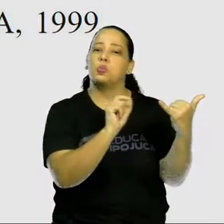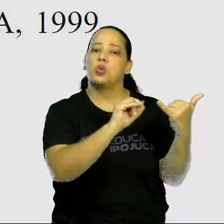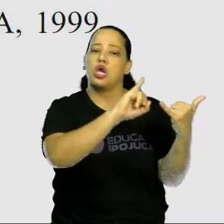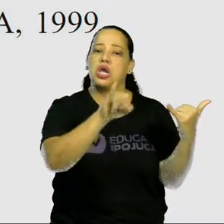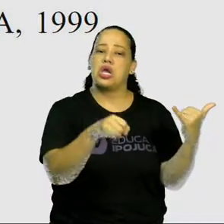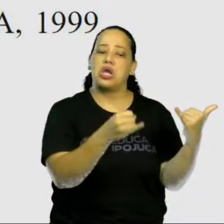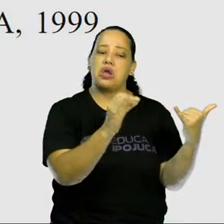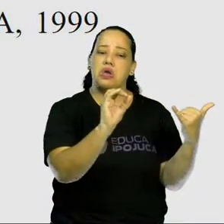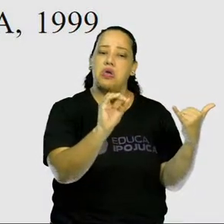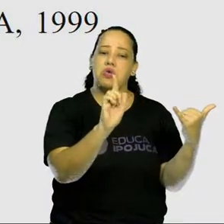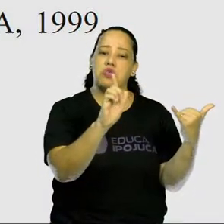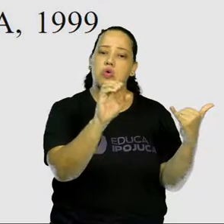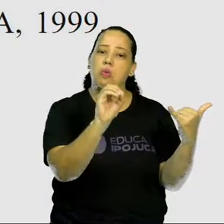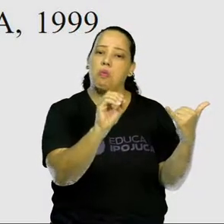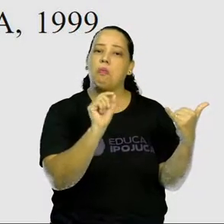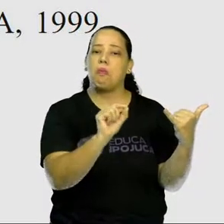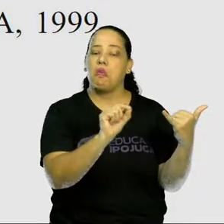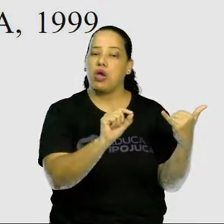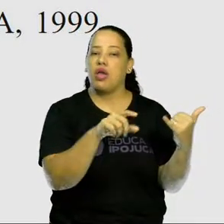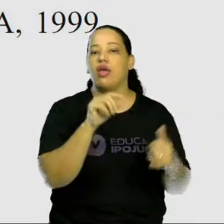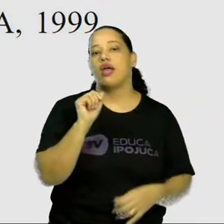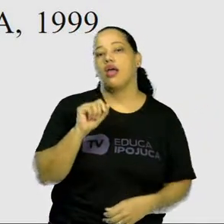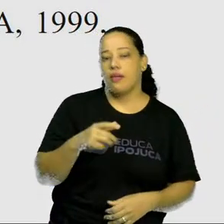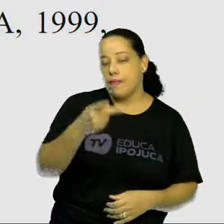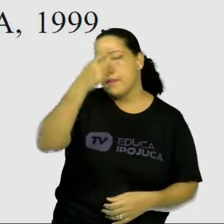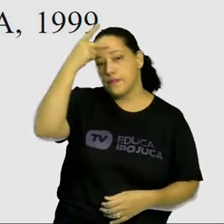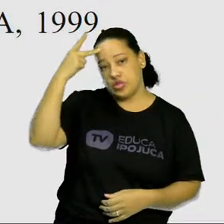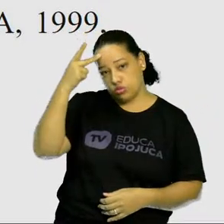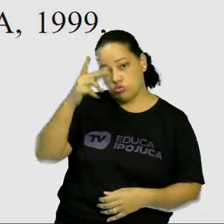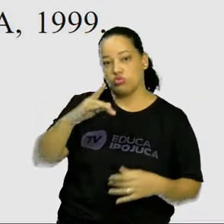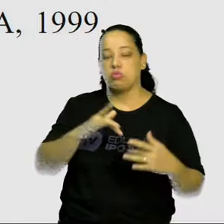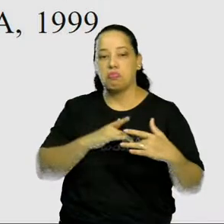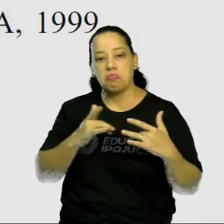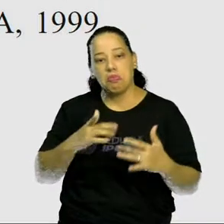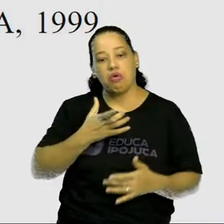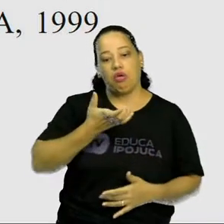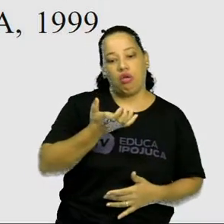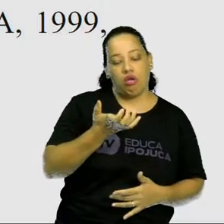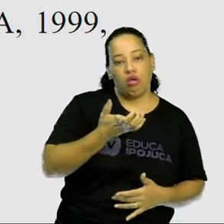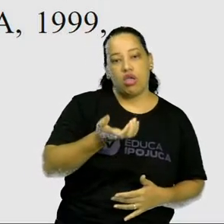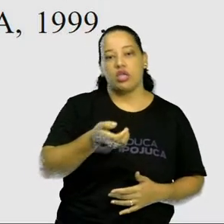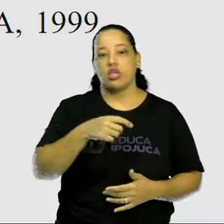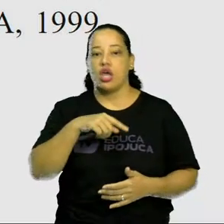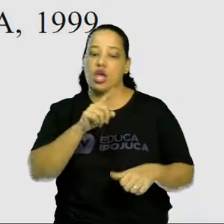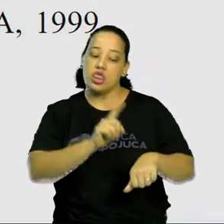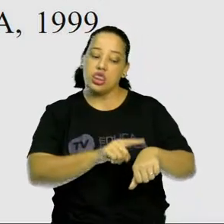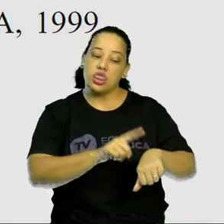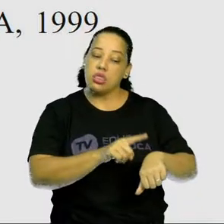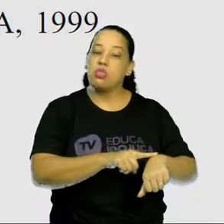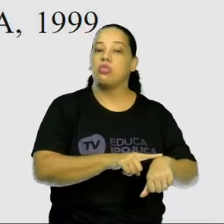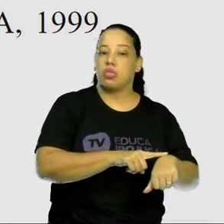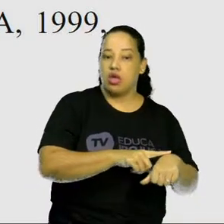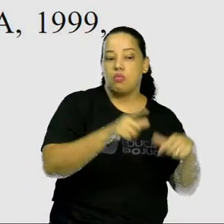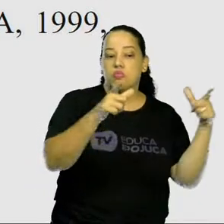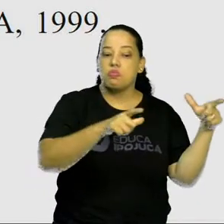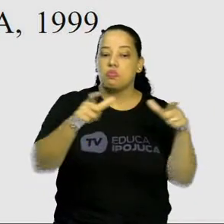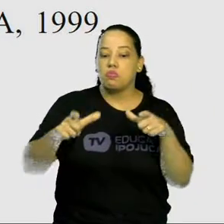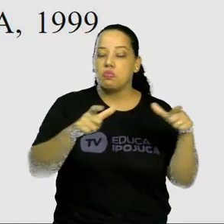é uma atividade, uma ocupação voluntária que vai ser exercida dentro de um determinado tempo e espaço,